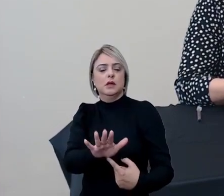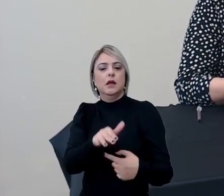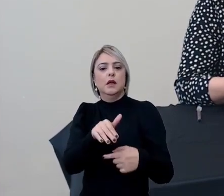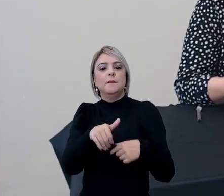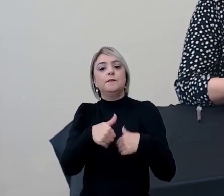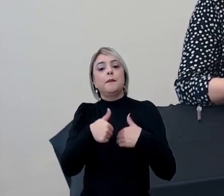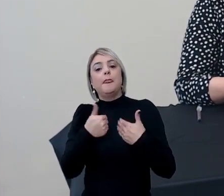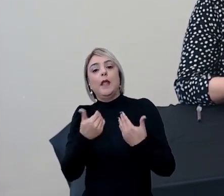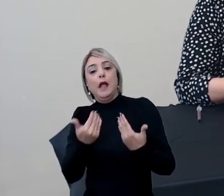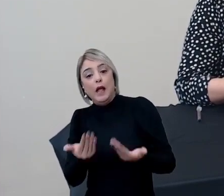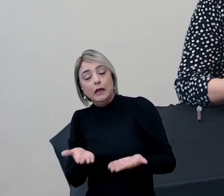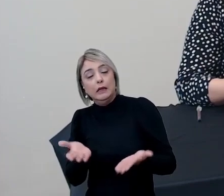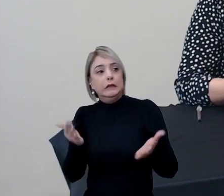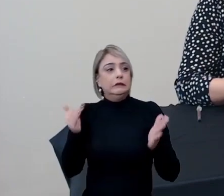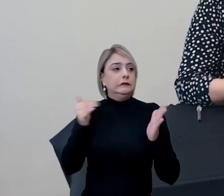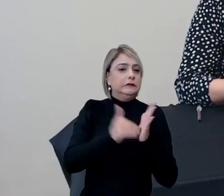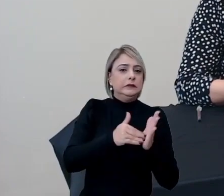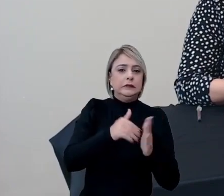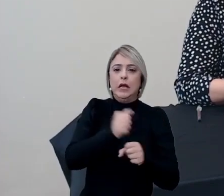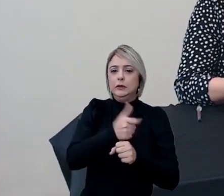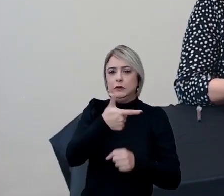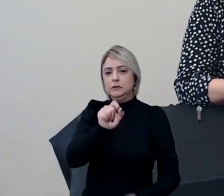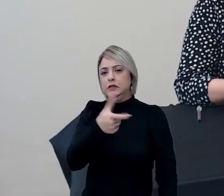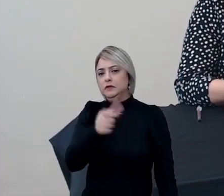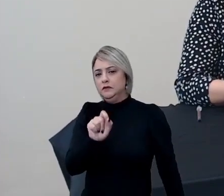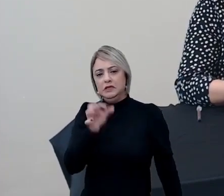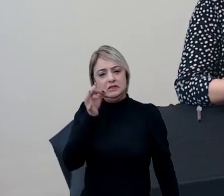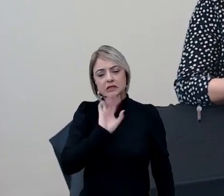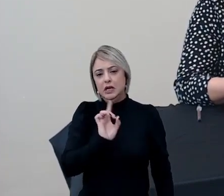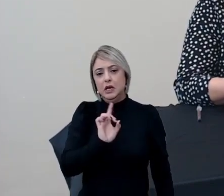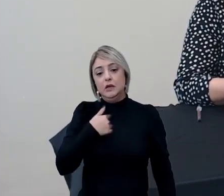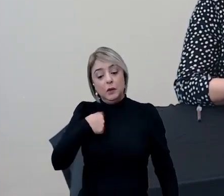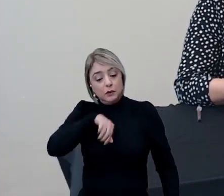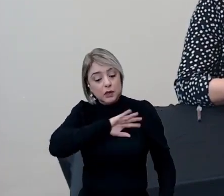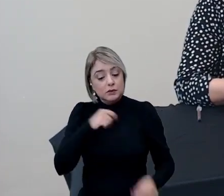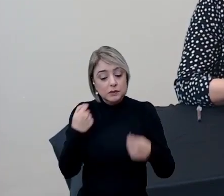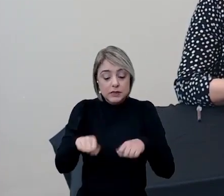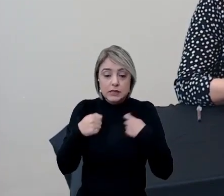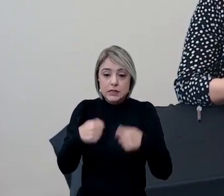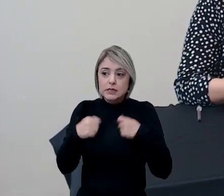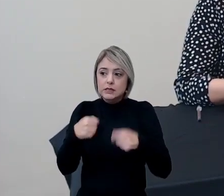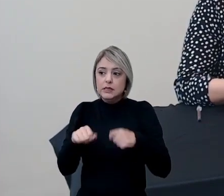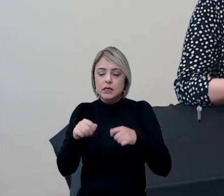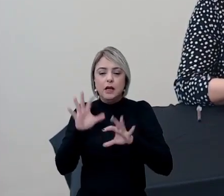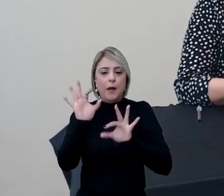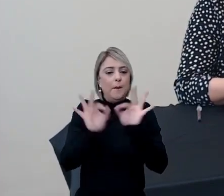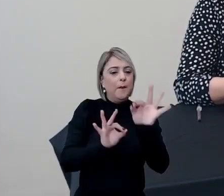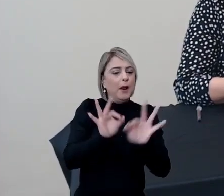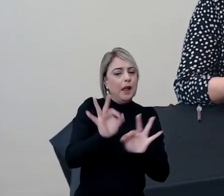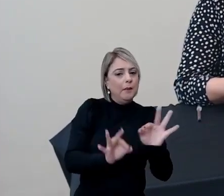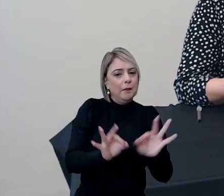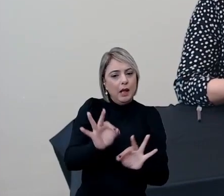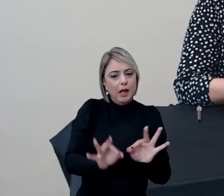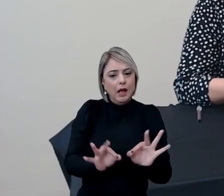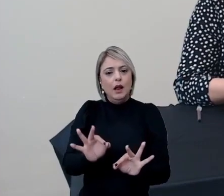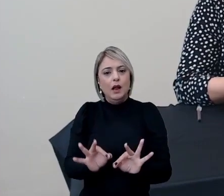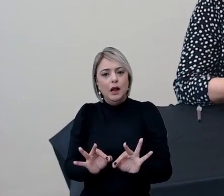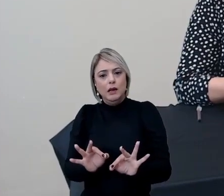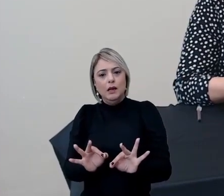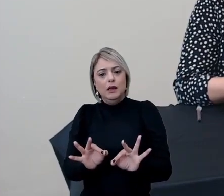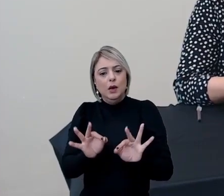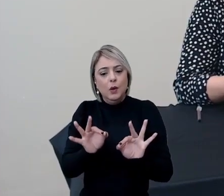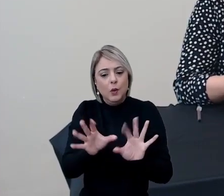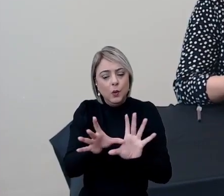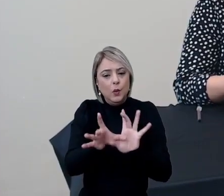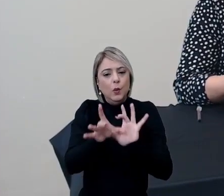enquanto. Até o final desse ano, certamente não. Então, a gente precisa ir preparando de forma